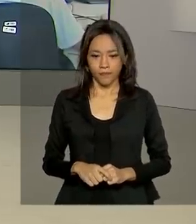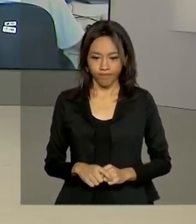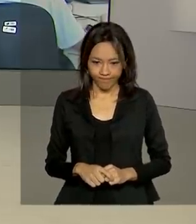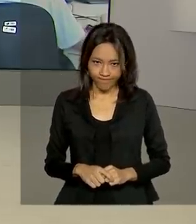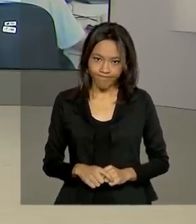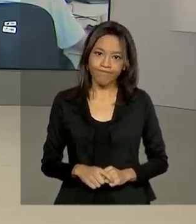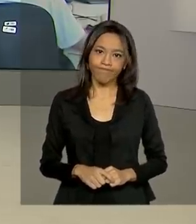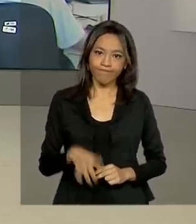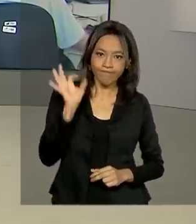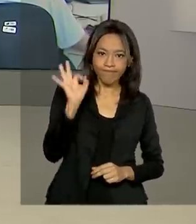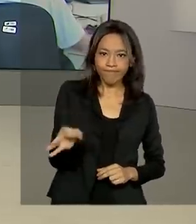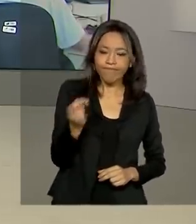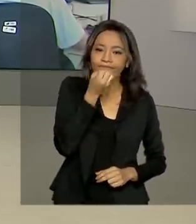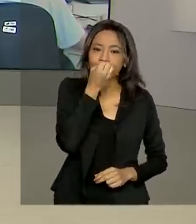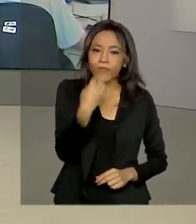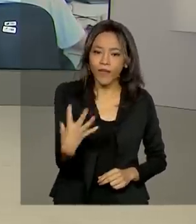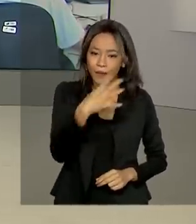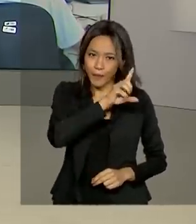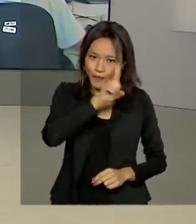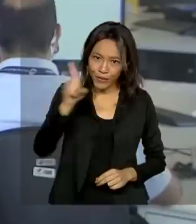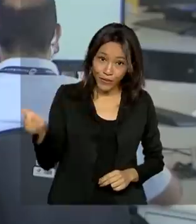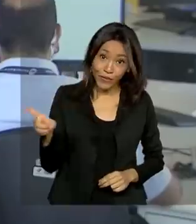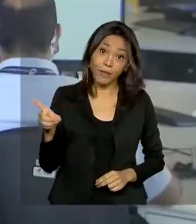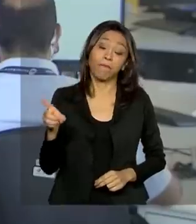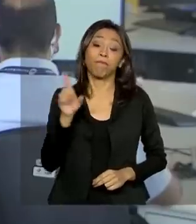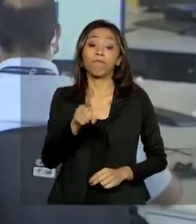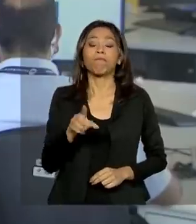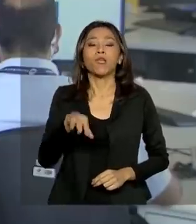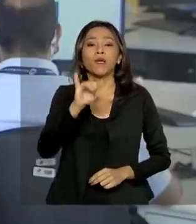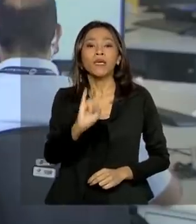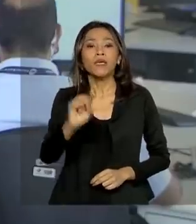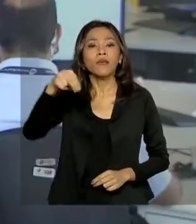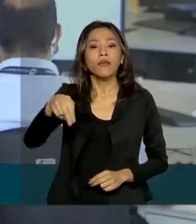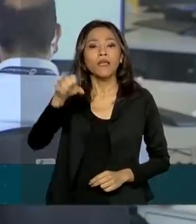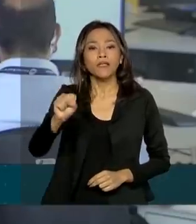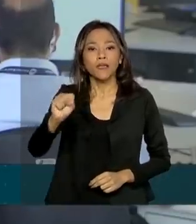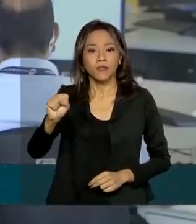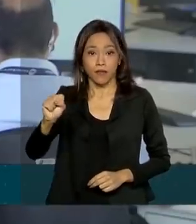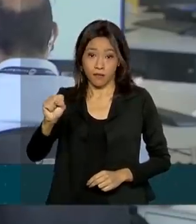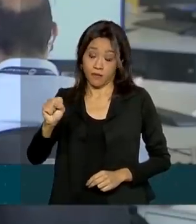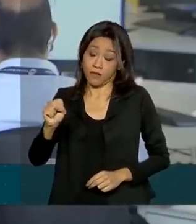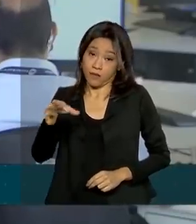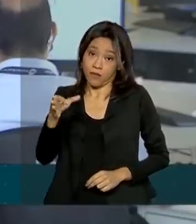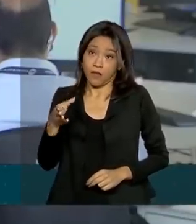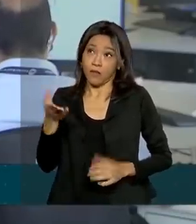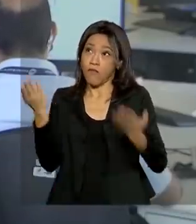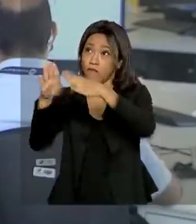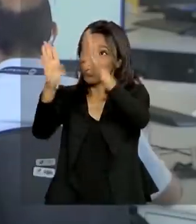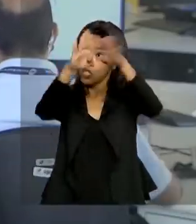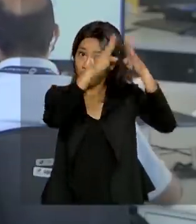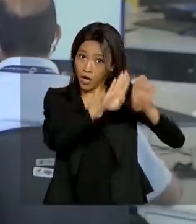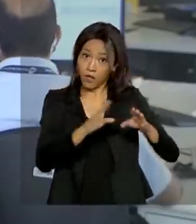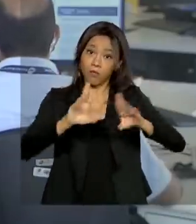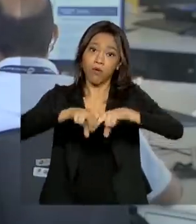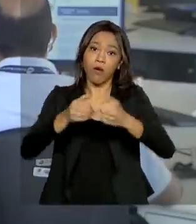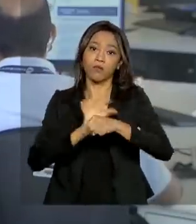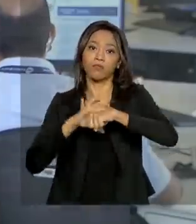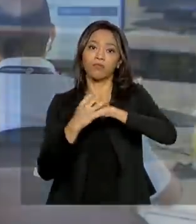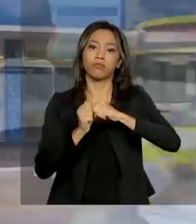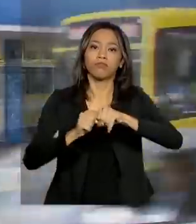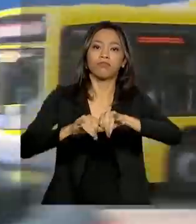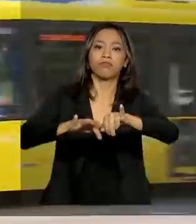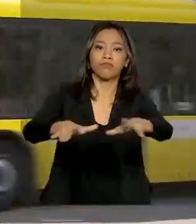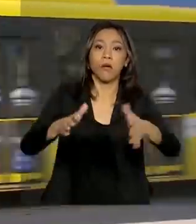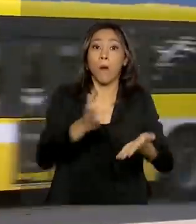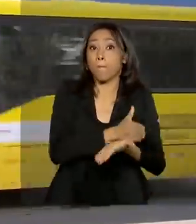Isso mesmo, Renata. Bom dia. Enquanto as agências da Previdência Social continuarem fechadas por causa da pandemia, o auxílio-doença fica